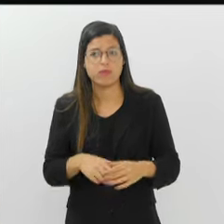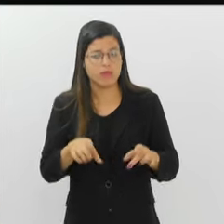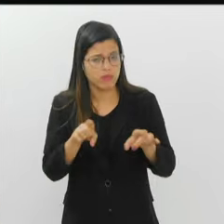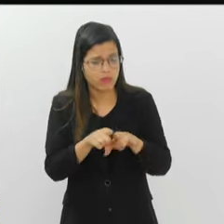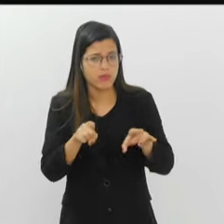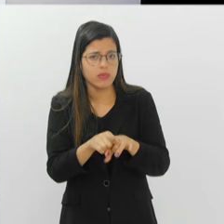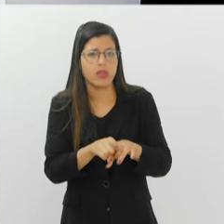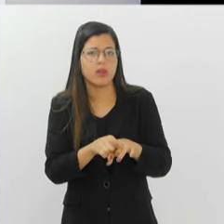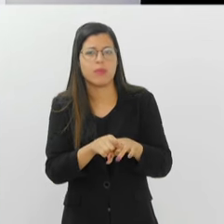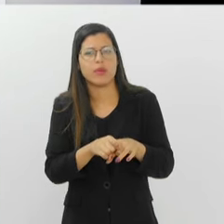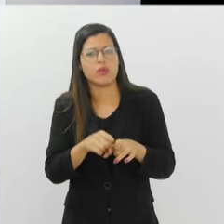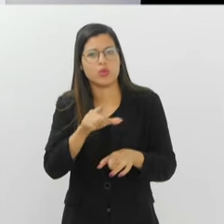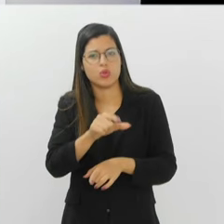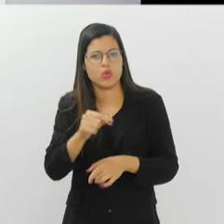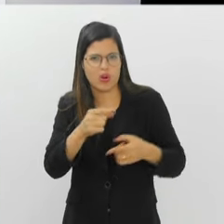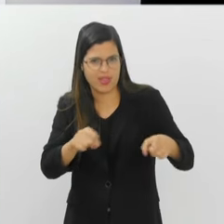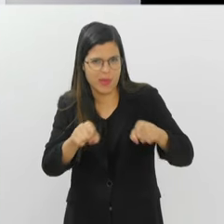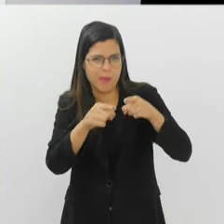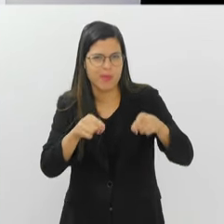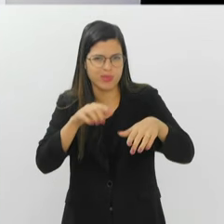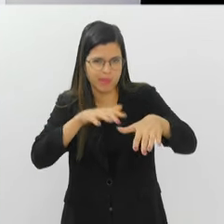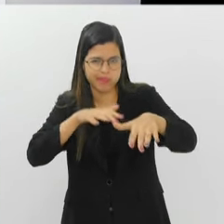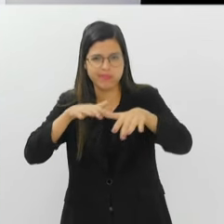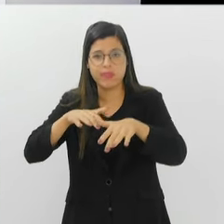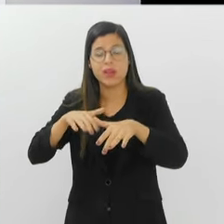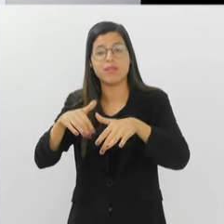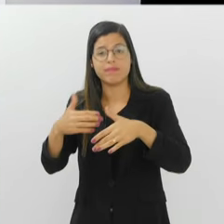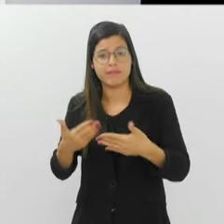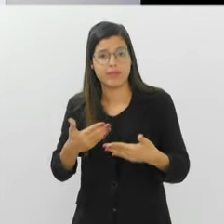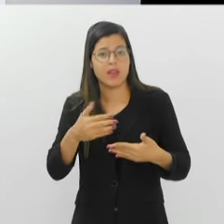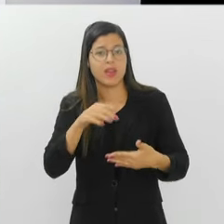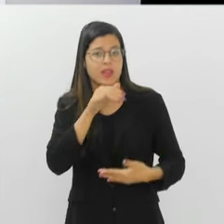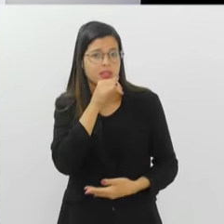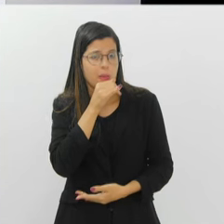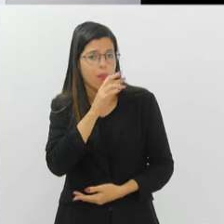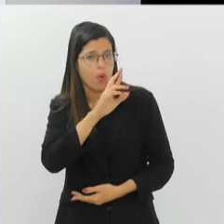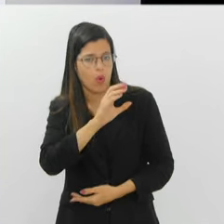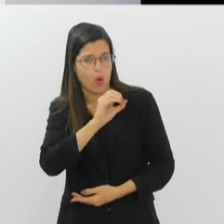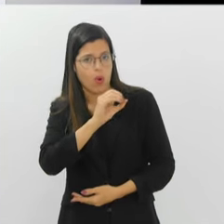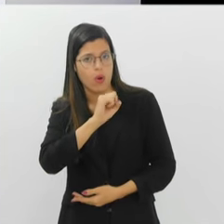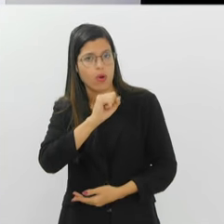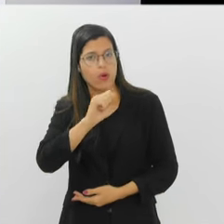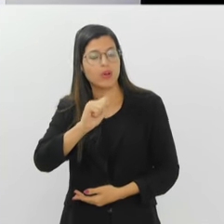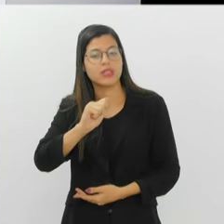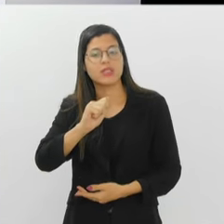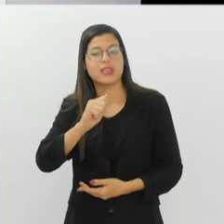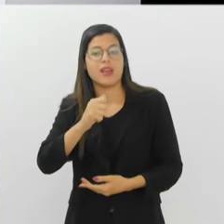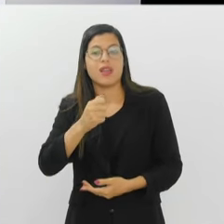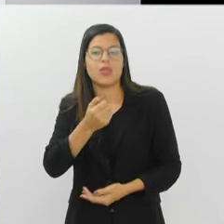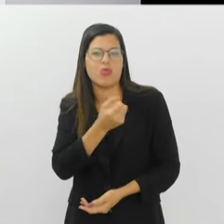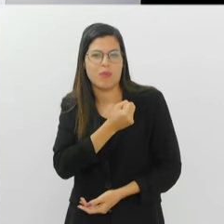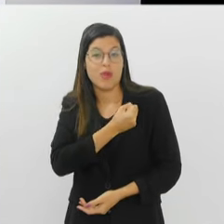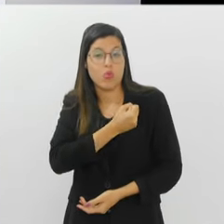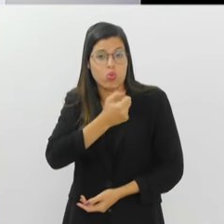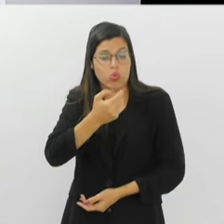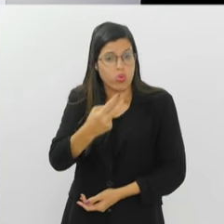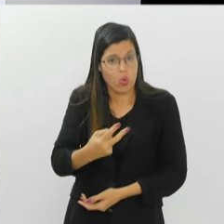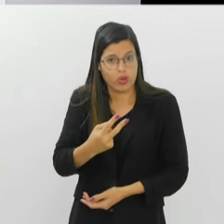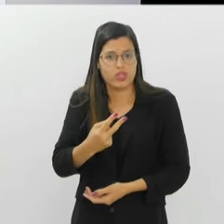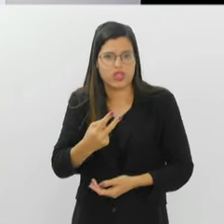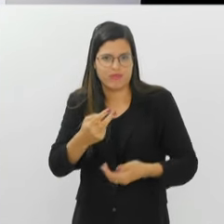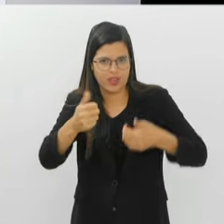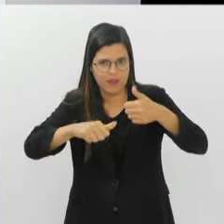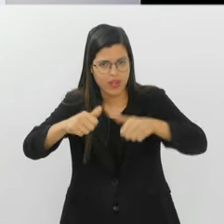Também, escolha de Samba e Enredo também. Porque, por exemplo, Rosa Magalhães, na Imperatriz, tinha peso dois na escolha de Samba e Enredo.